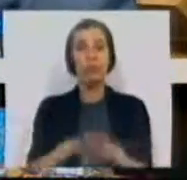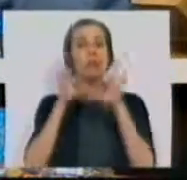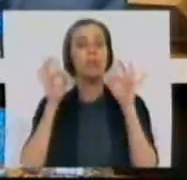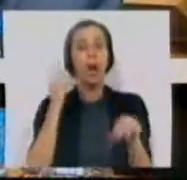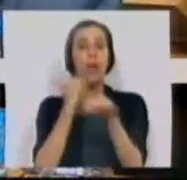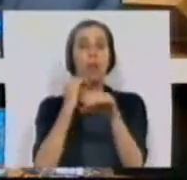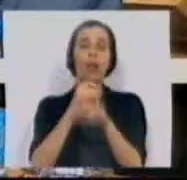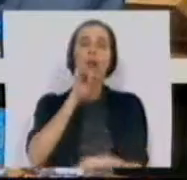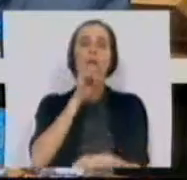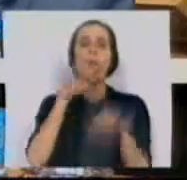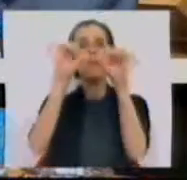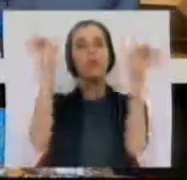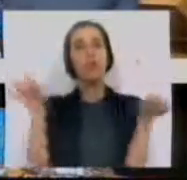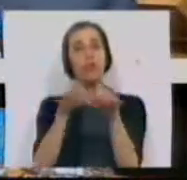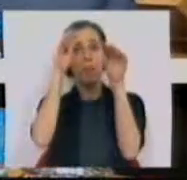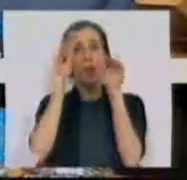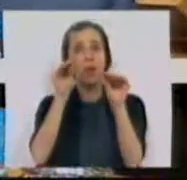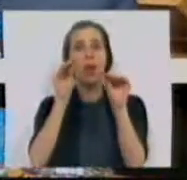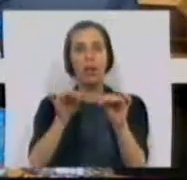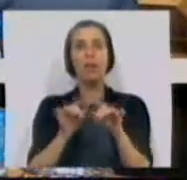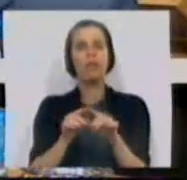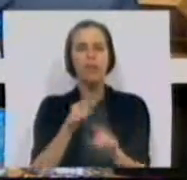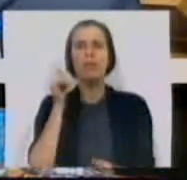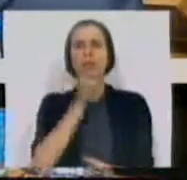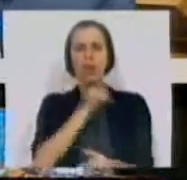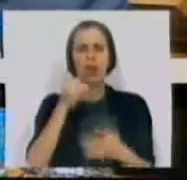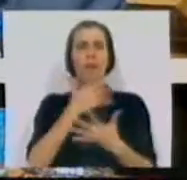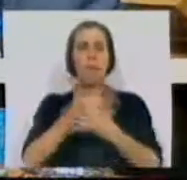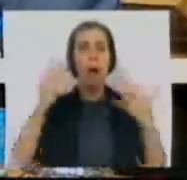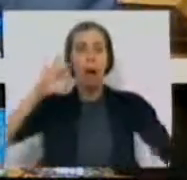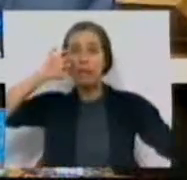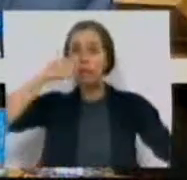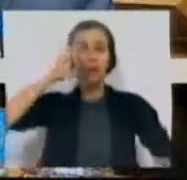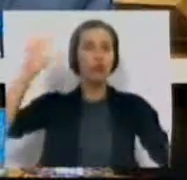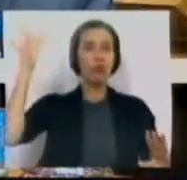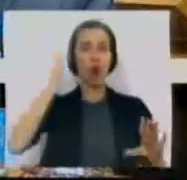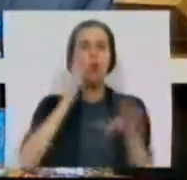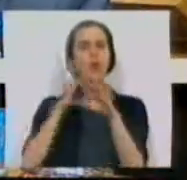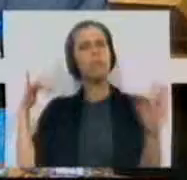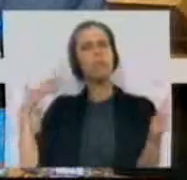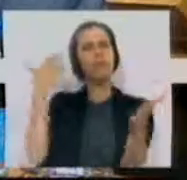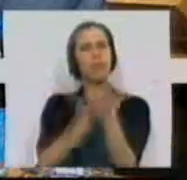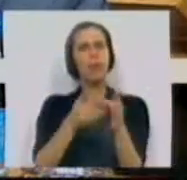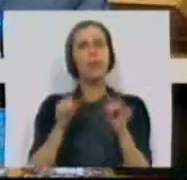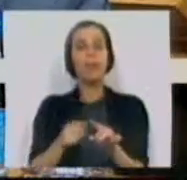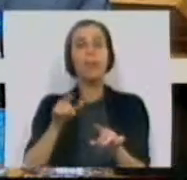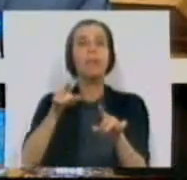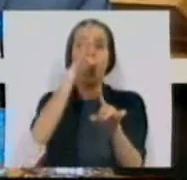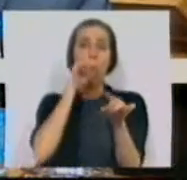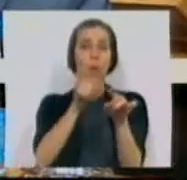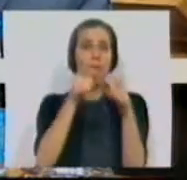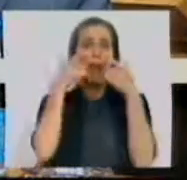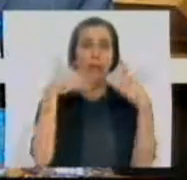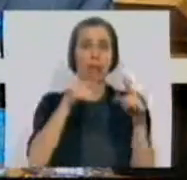igualdade de oportunidades no sistema educativo está a sofrer o maior ataque das últimas décadas pela mão deste